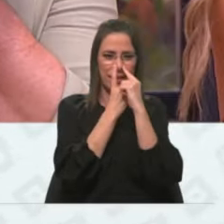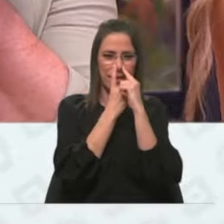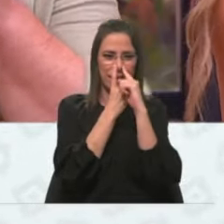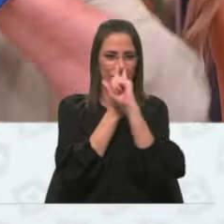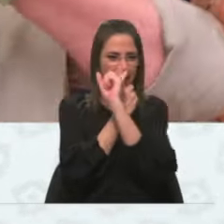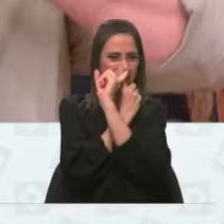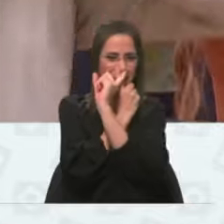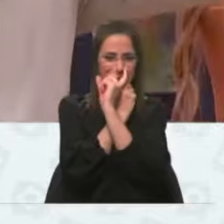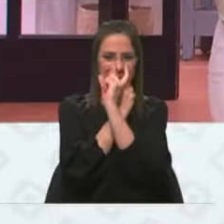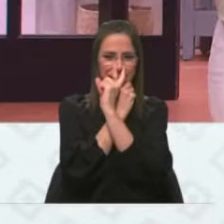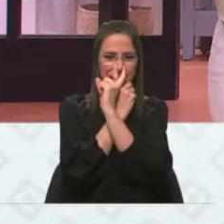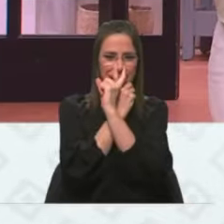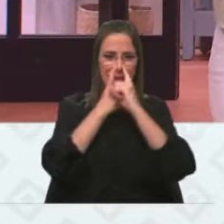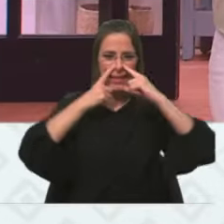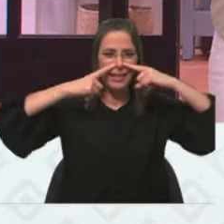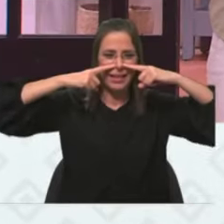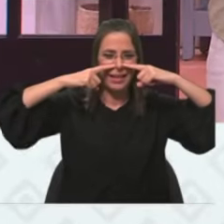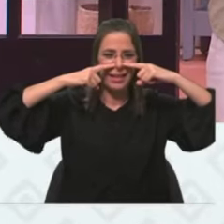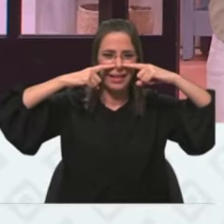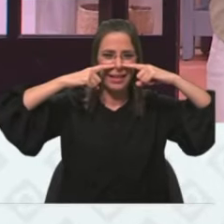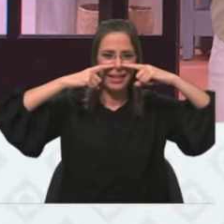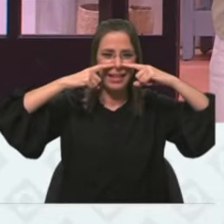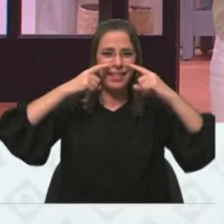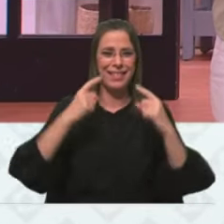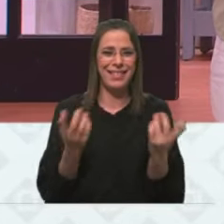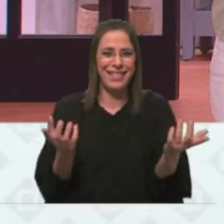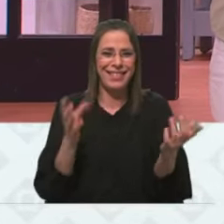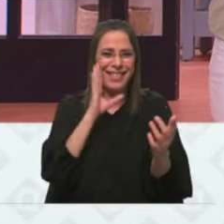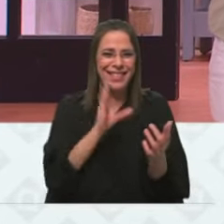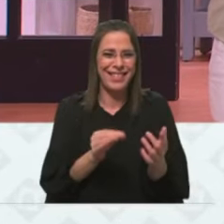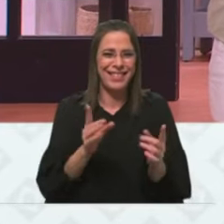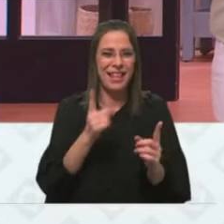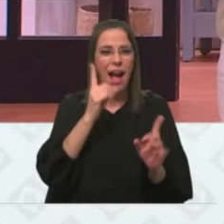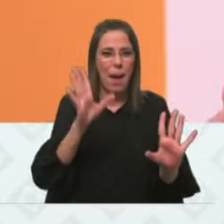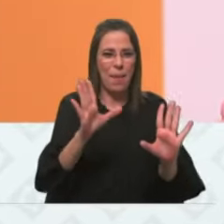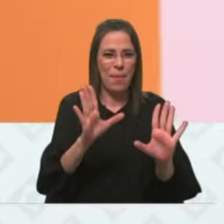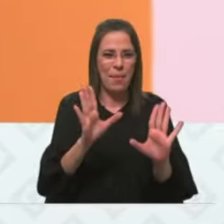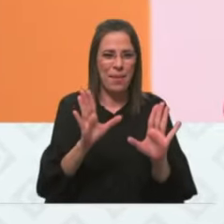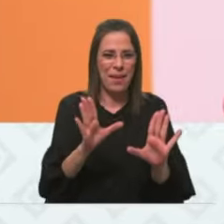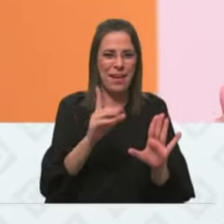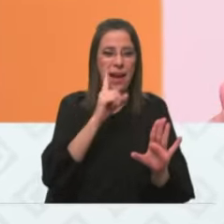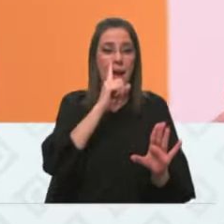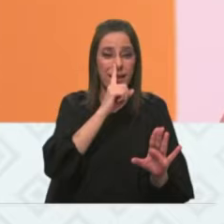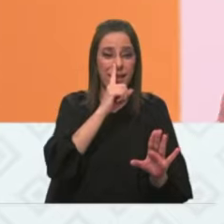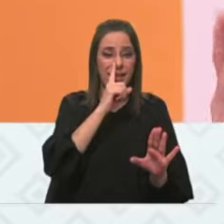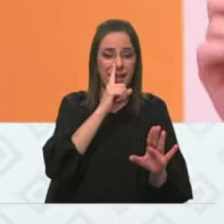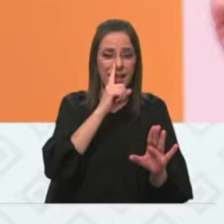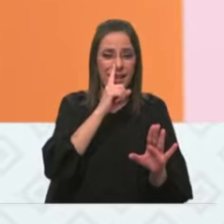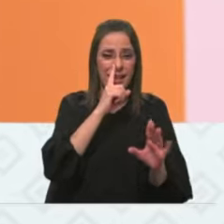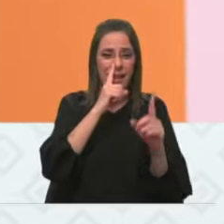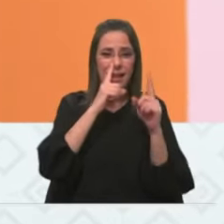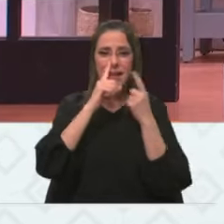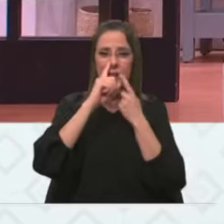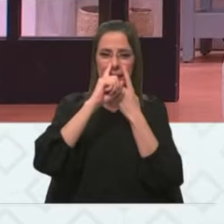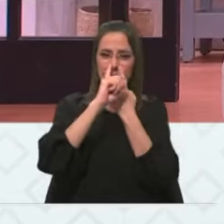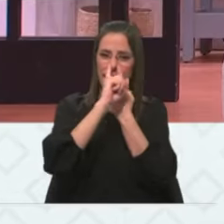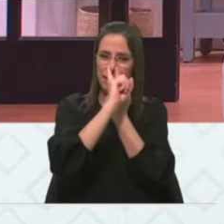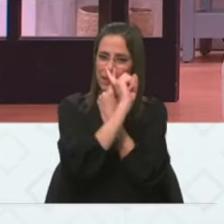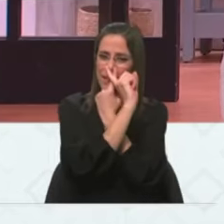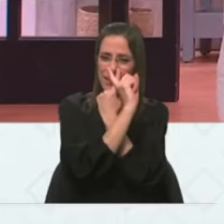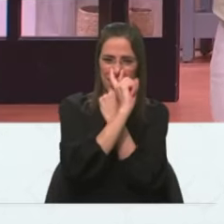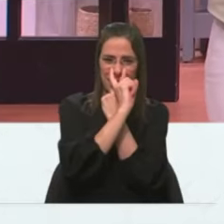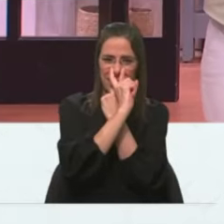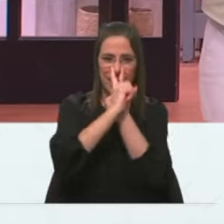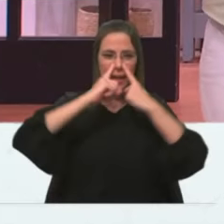Tá saindo? Não. É... Ah, já saí, já saí. É assim... E assim...